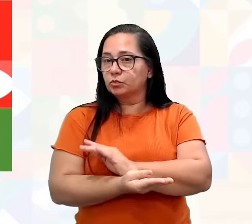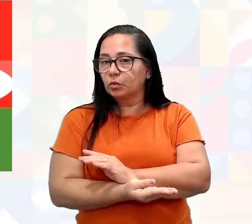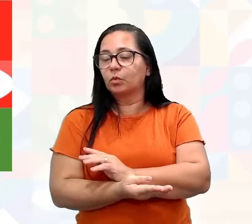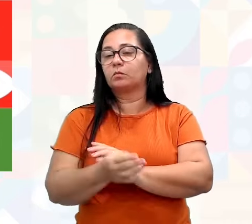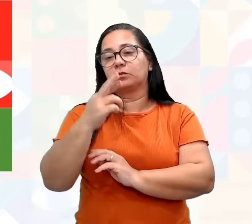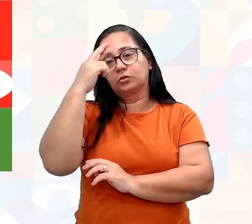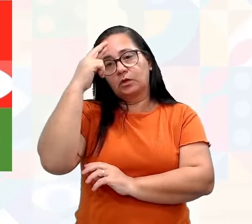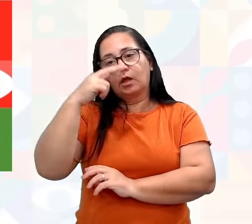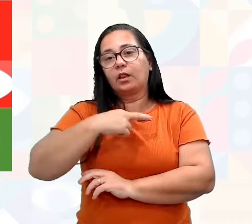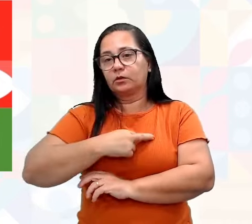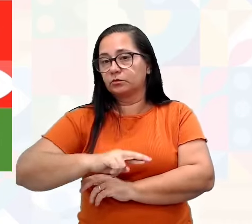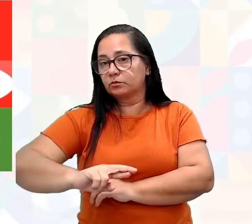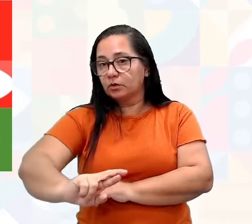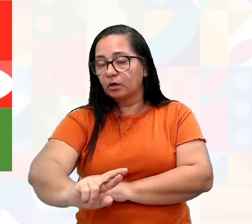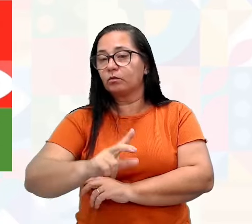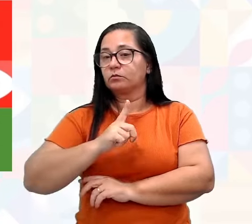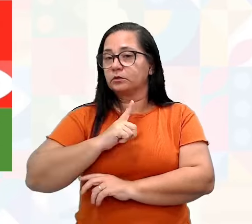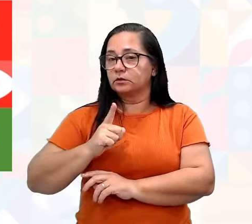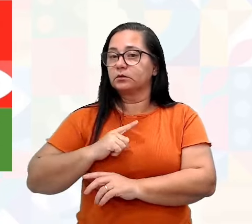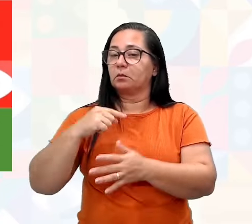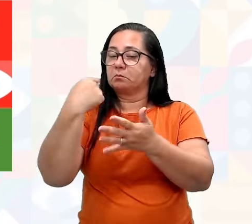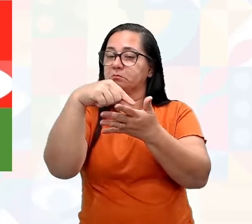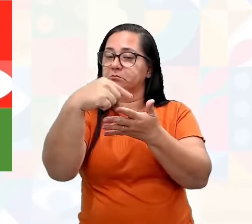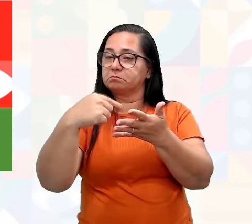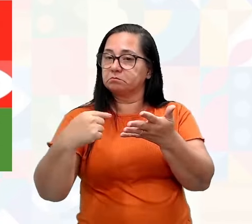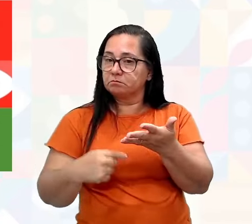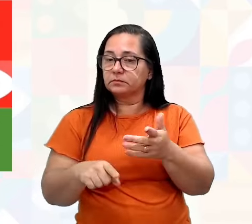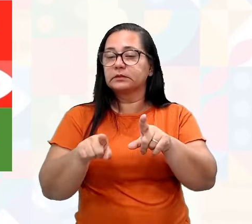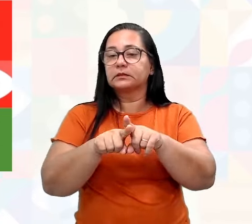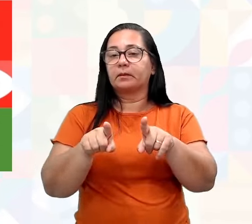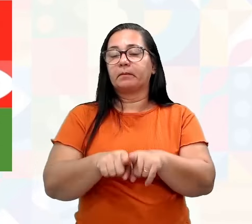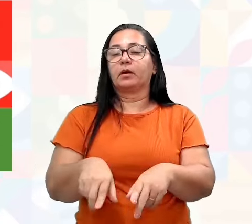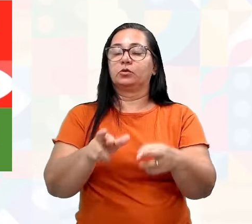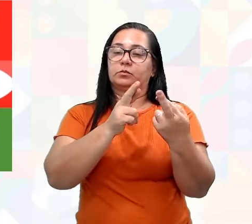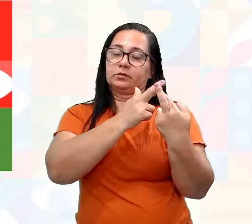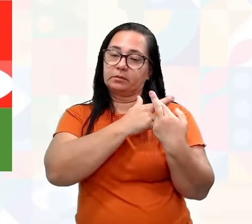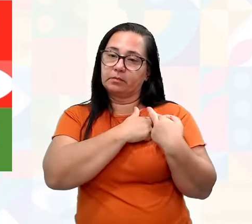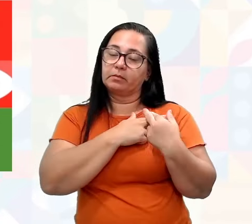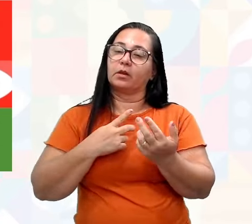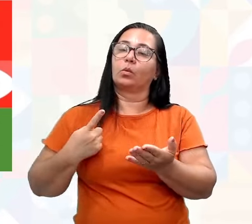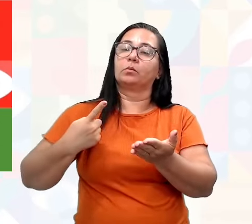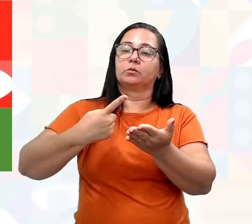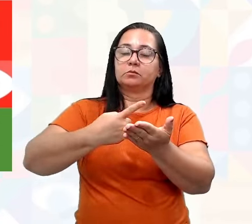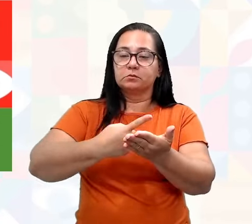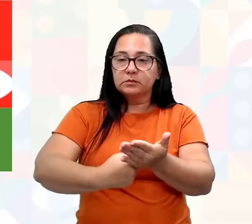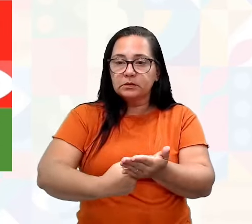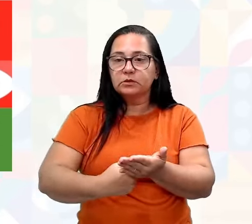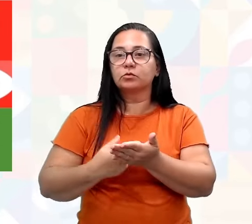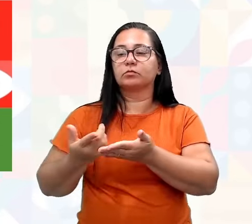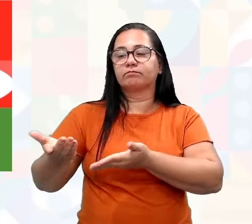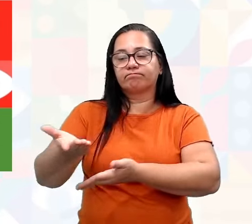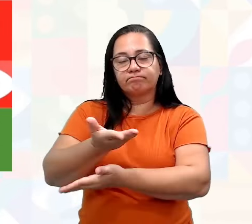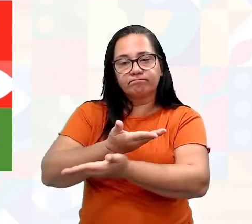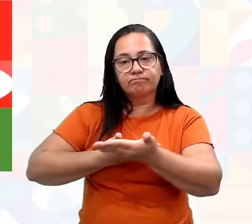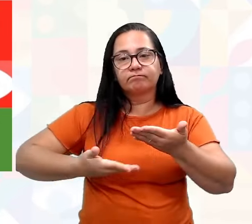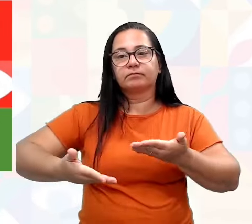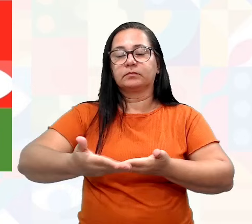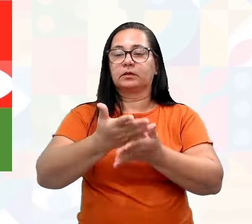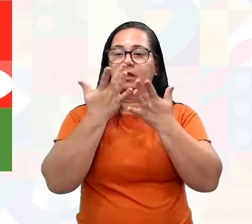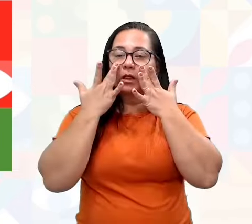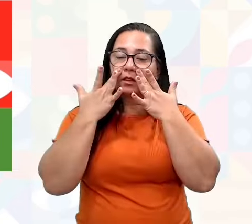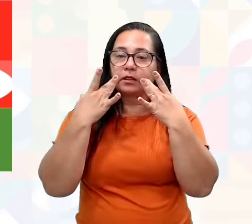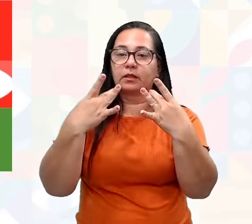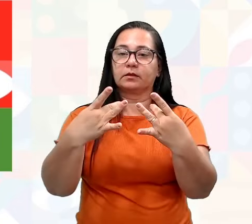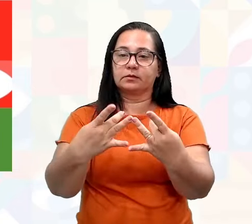religiões, que agregam tudo isso aí. E responsabilidade, compromisso, cordialidade, atenção,